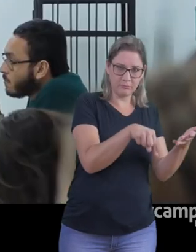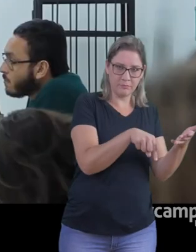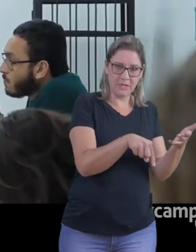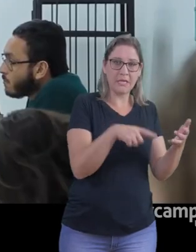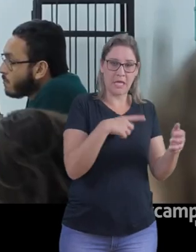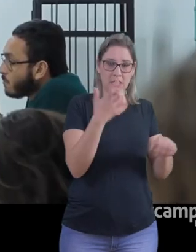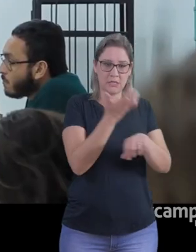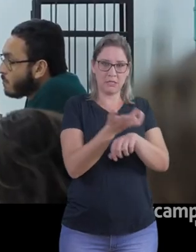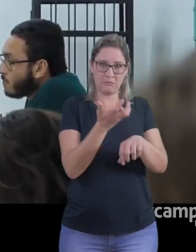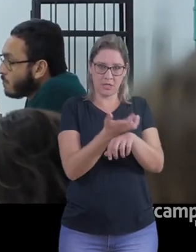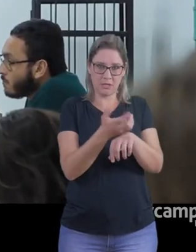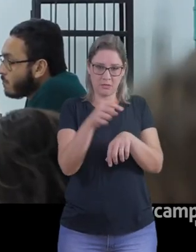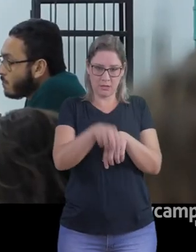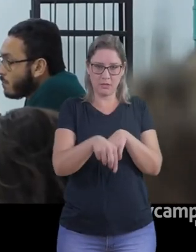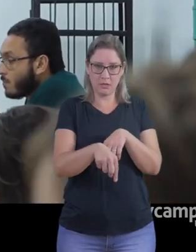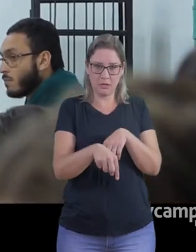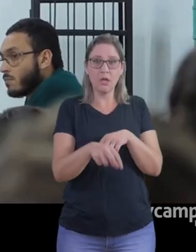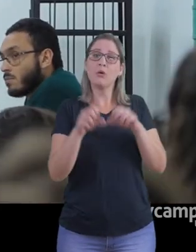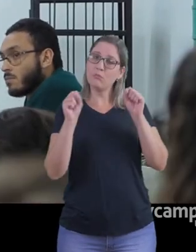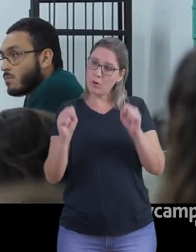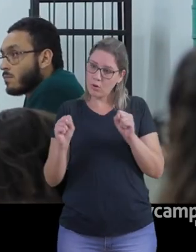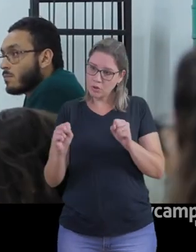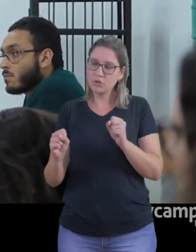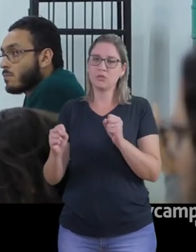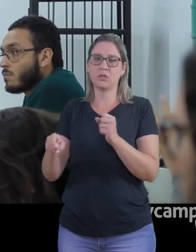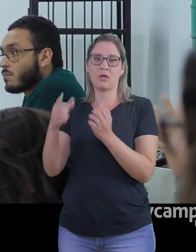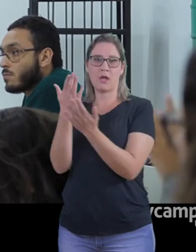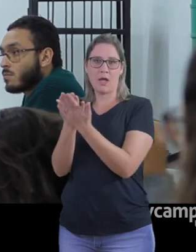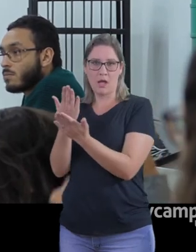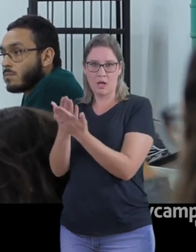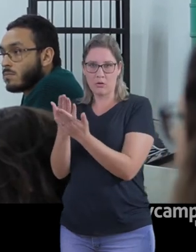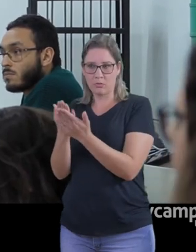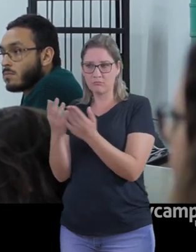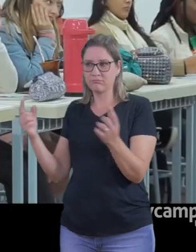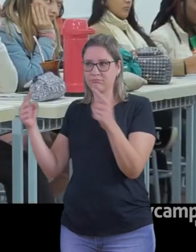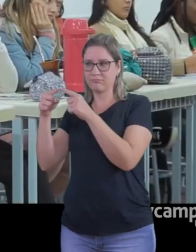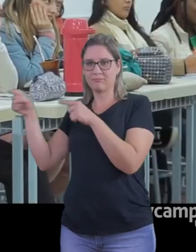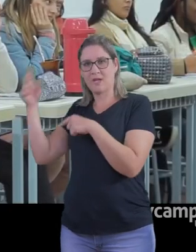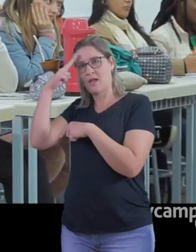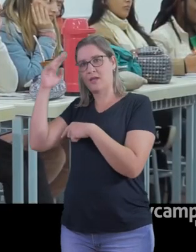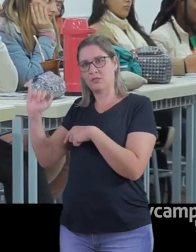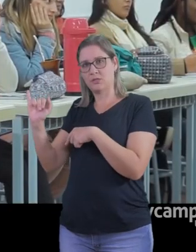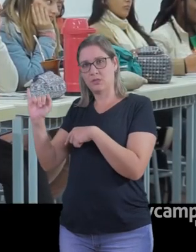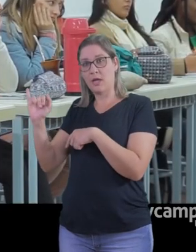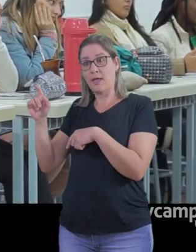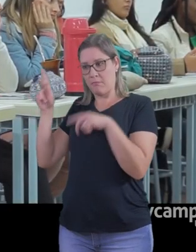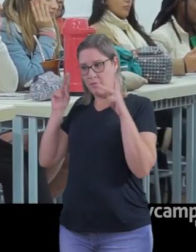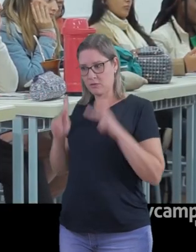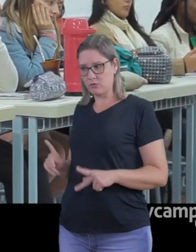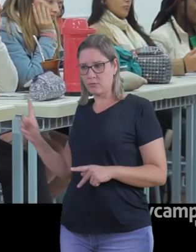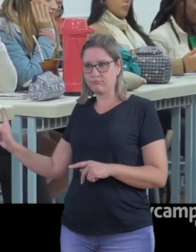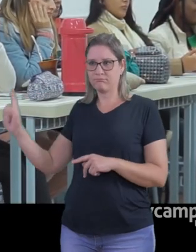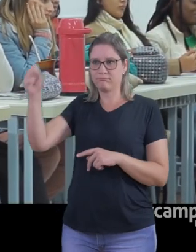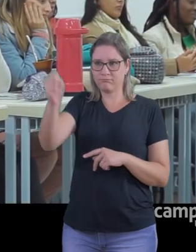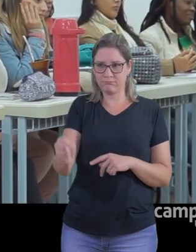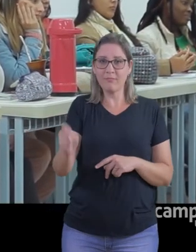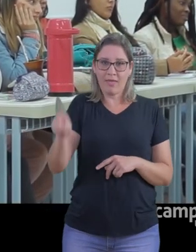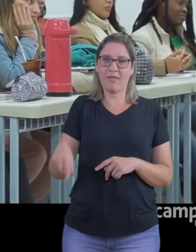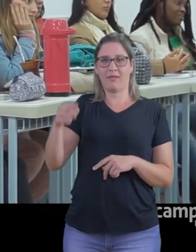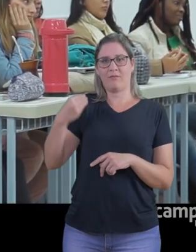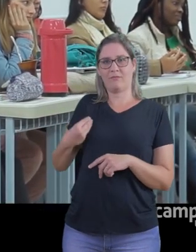curso de graduação e que tem uma disciplina conosco poderá ter uma aula sobre o Haiti com o haitiano.